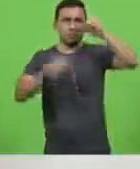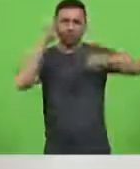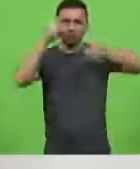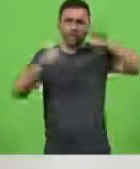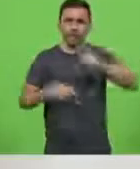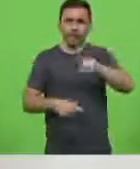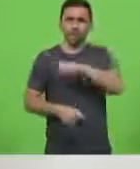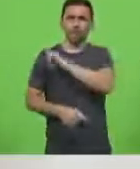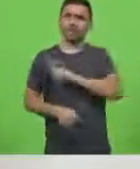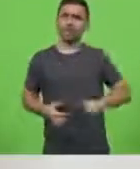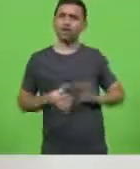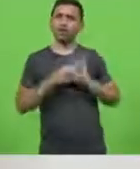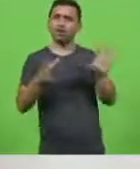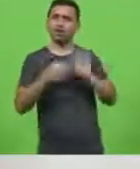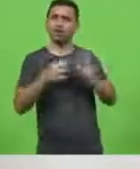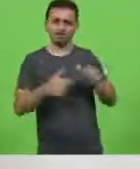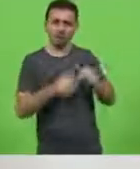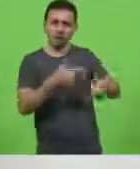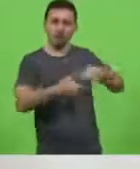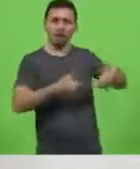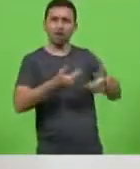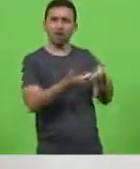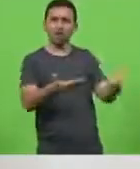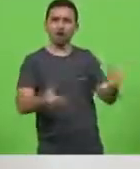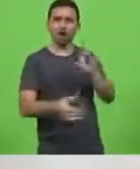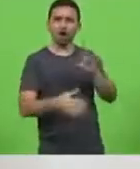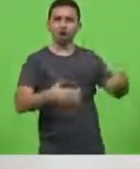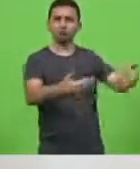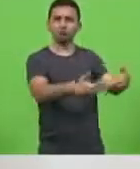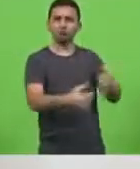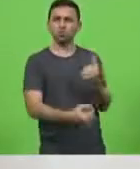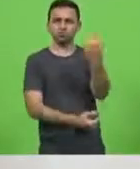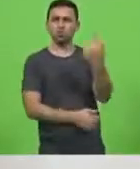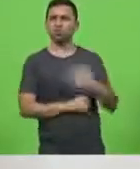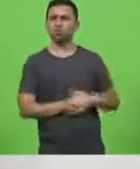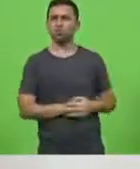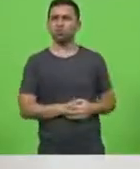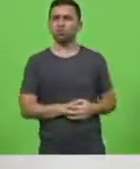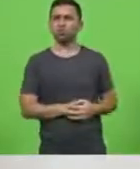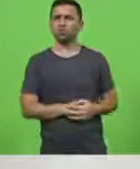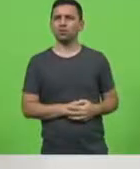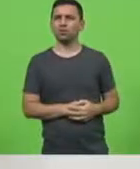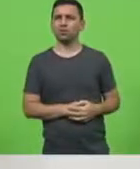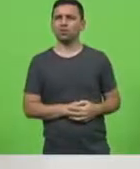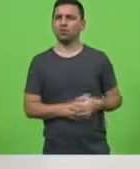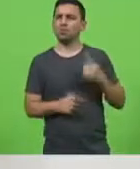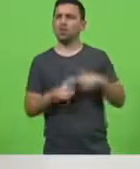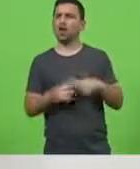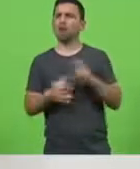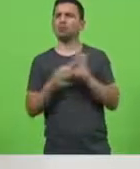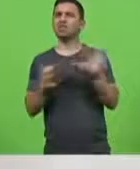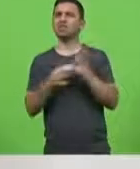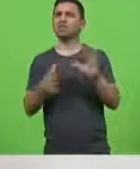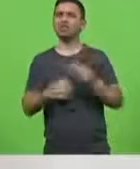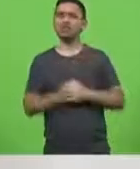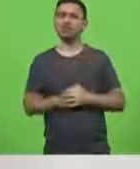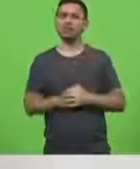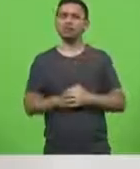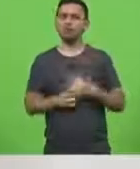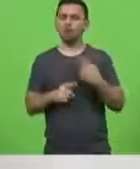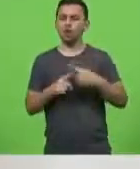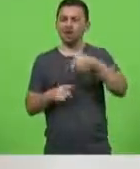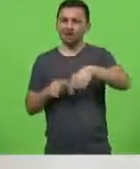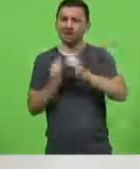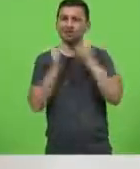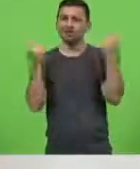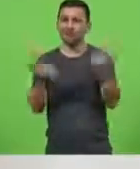governo do estado é isso que está acontecendo em Santa Catarina porque permitimos isso porque essa casa permite isso